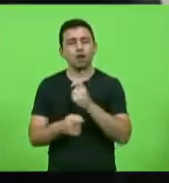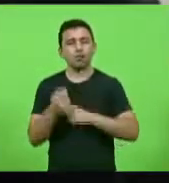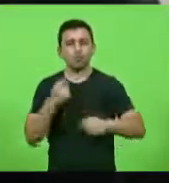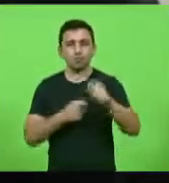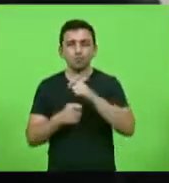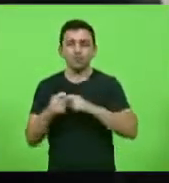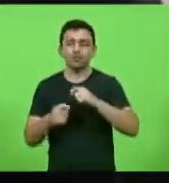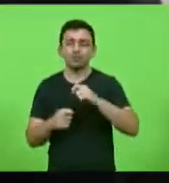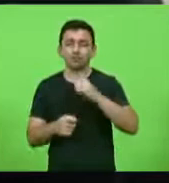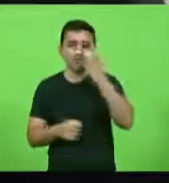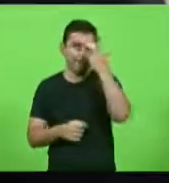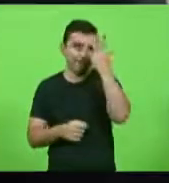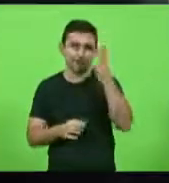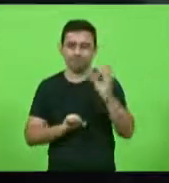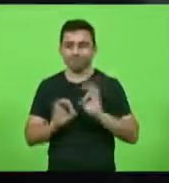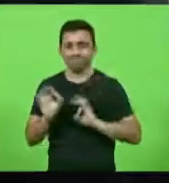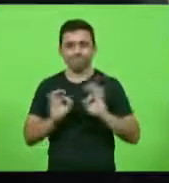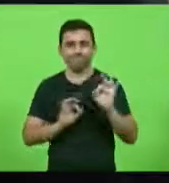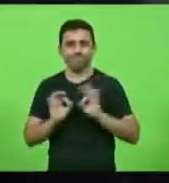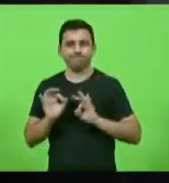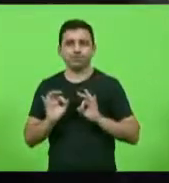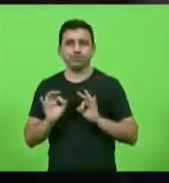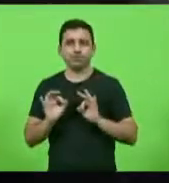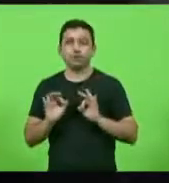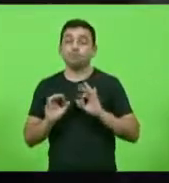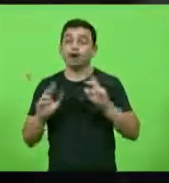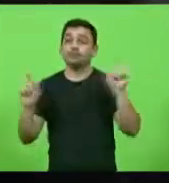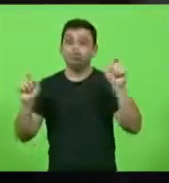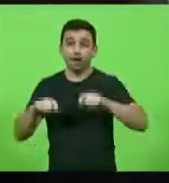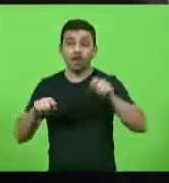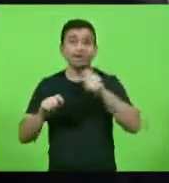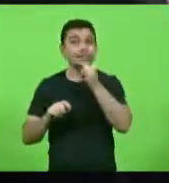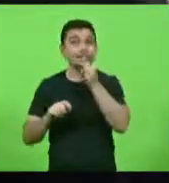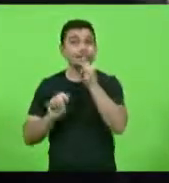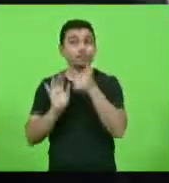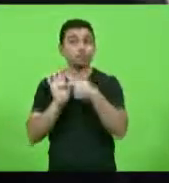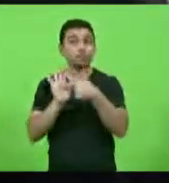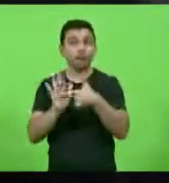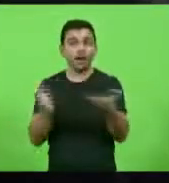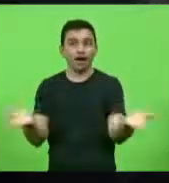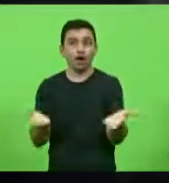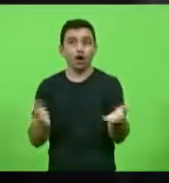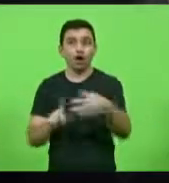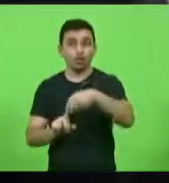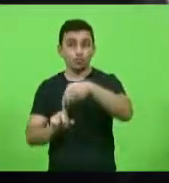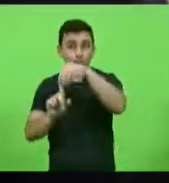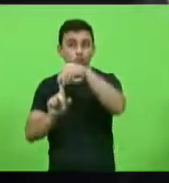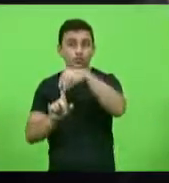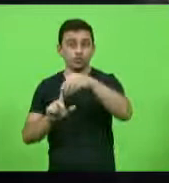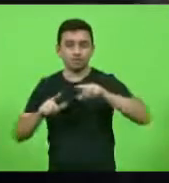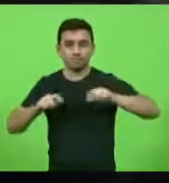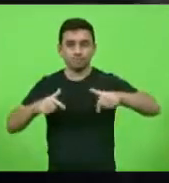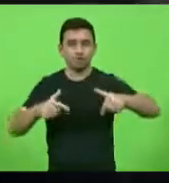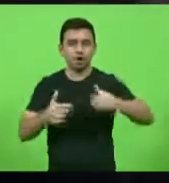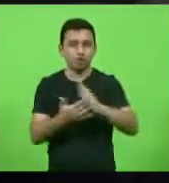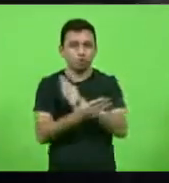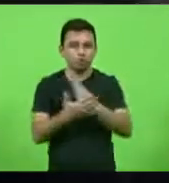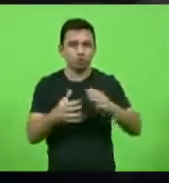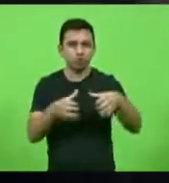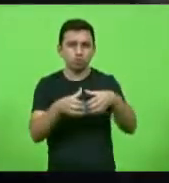é fácil mas há exemplos concretos de que isso é possível e hoje eu quero destacar que algumas iniciativas da sociedade civil